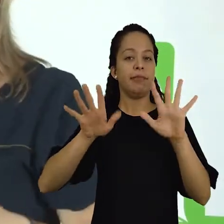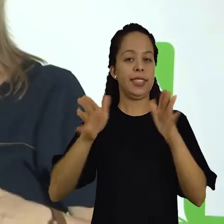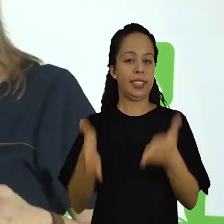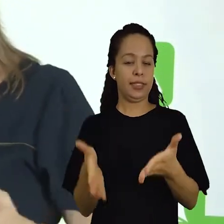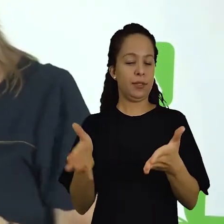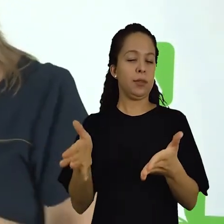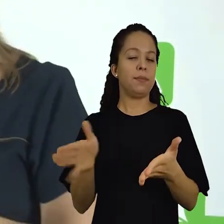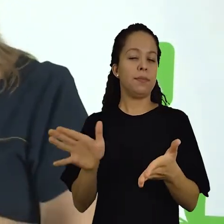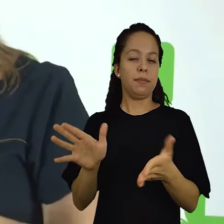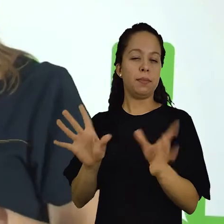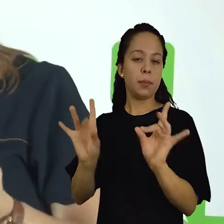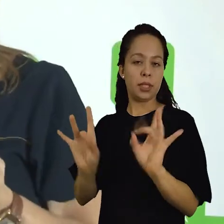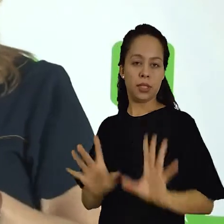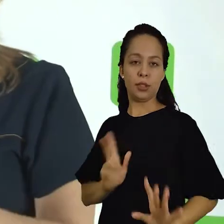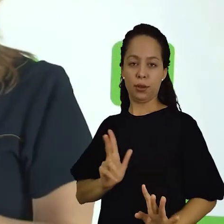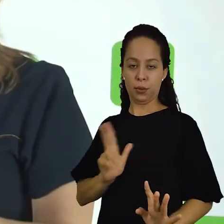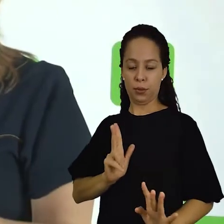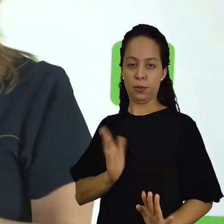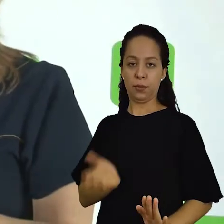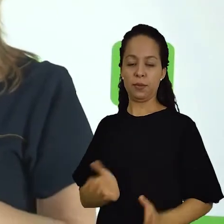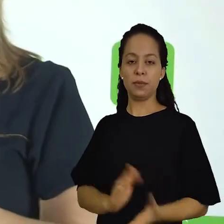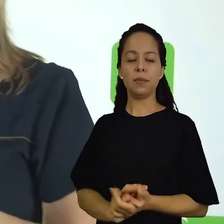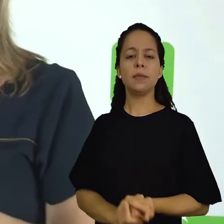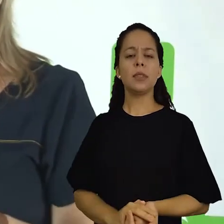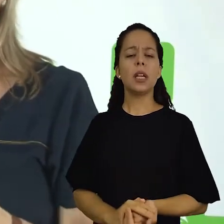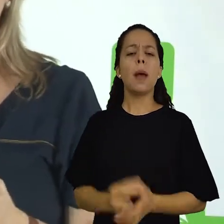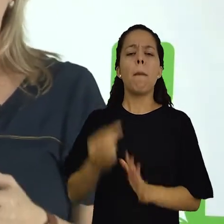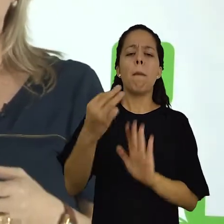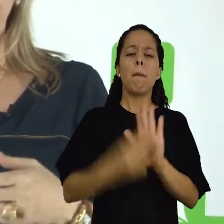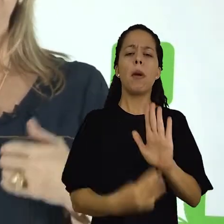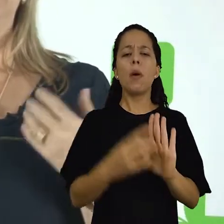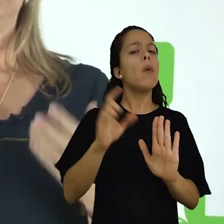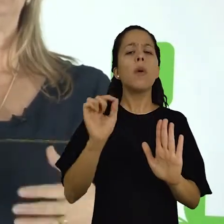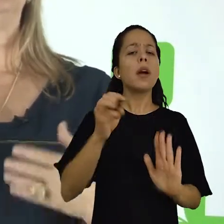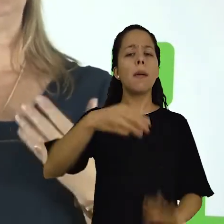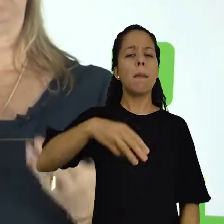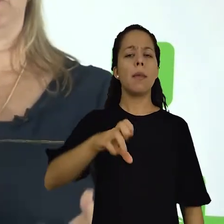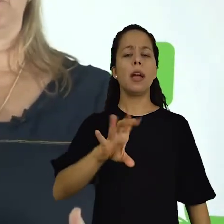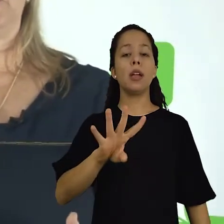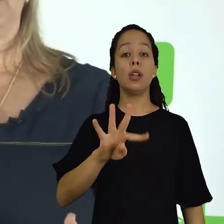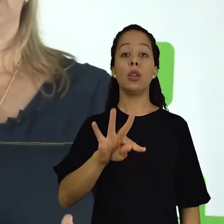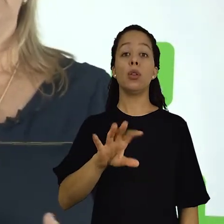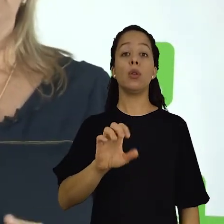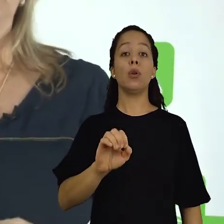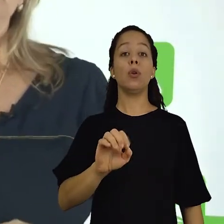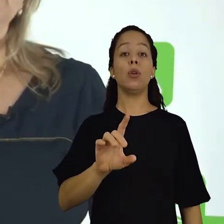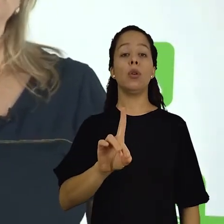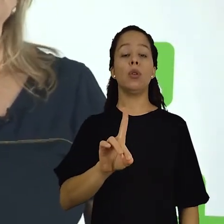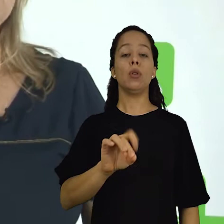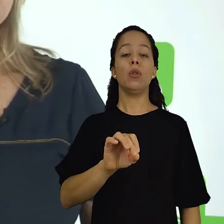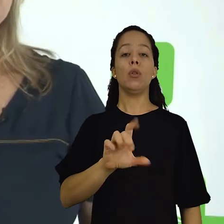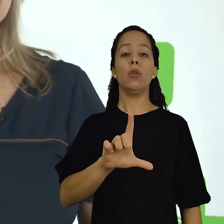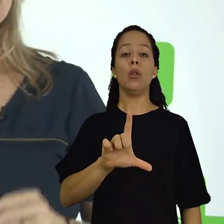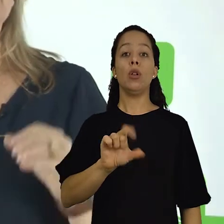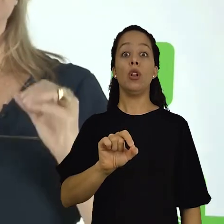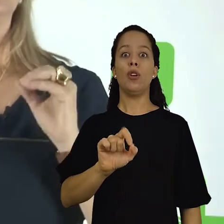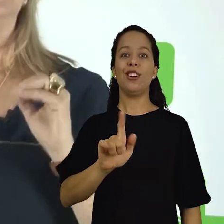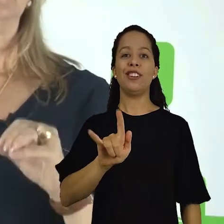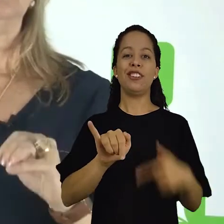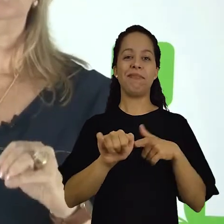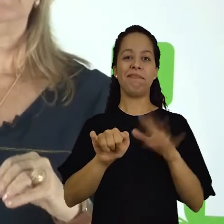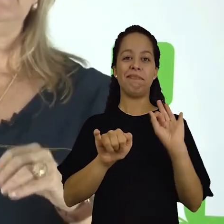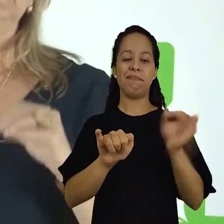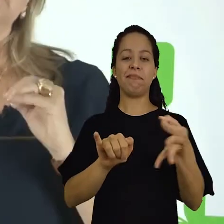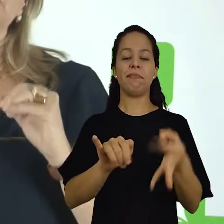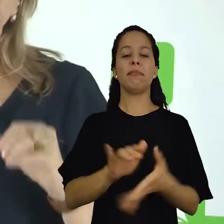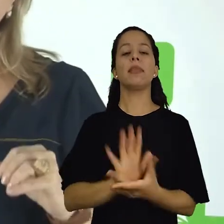assunto em especial, em particular. Então, o que é metodologia? Metodologia é